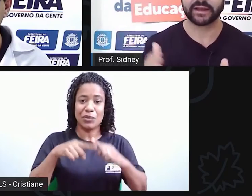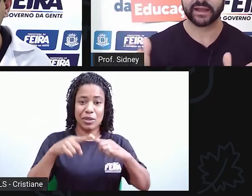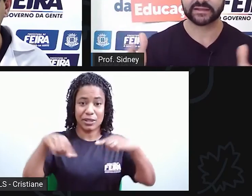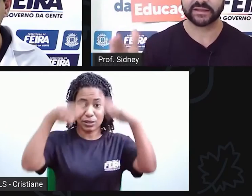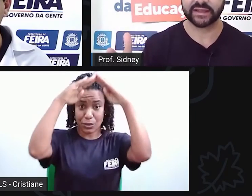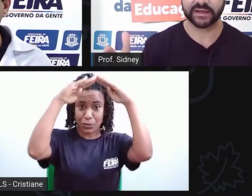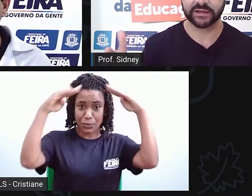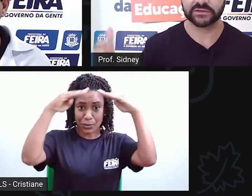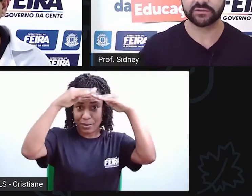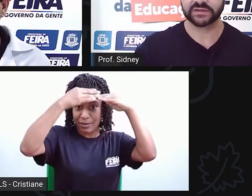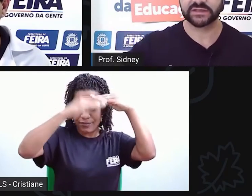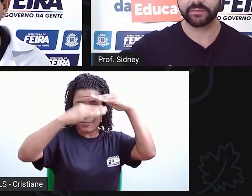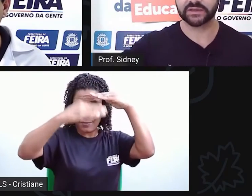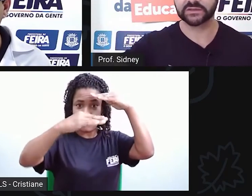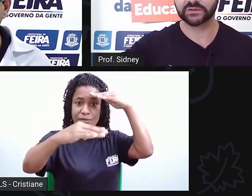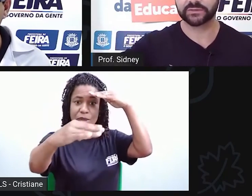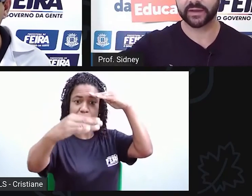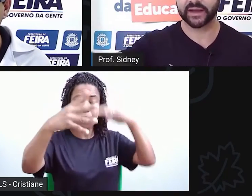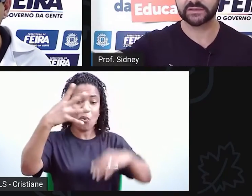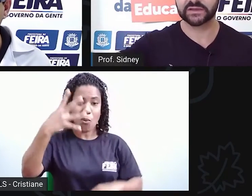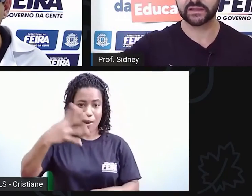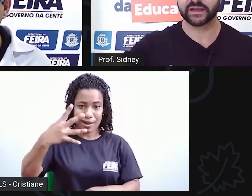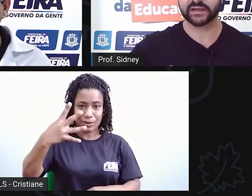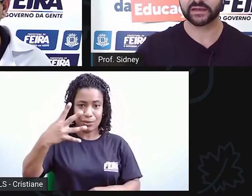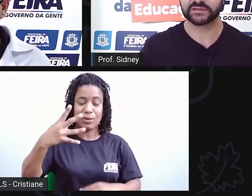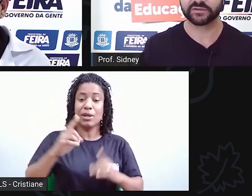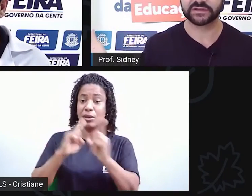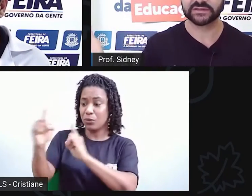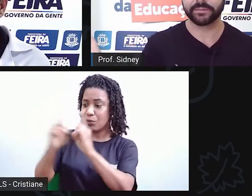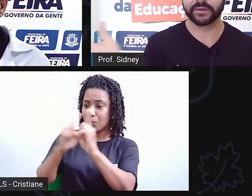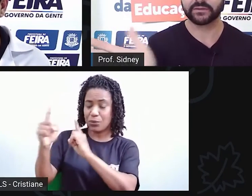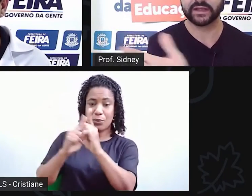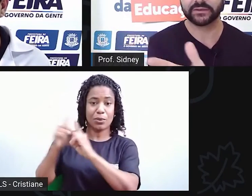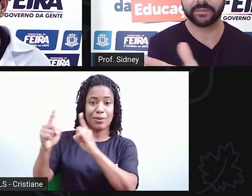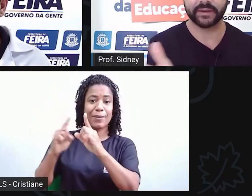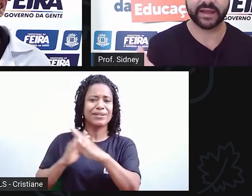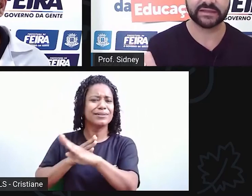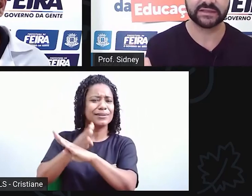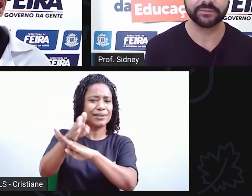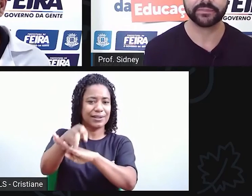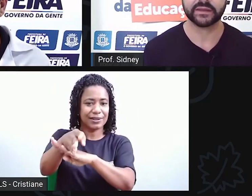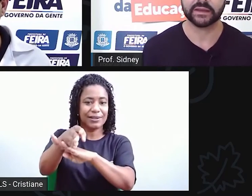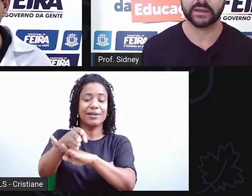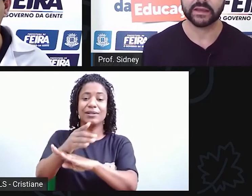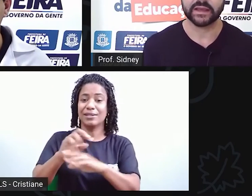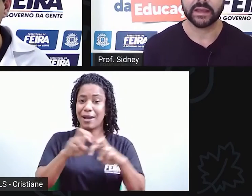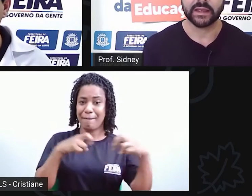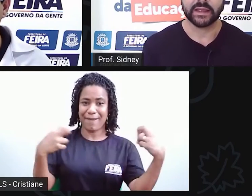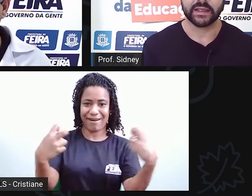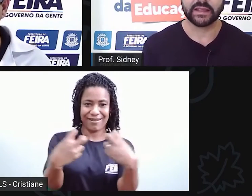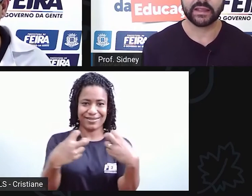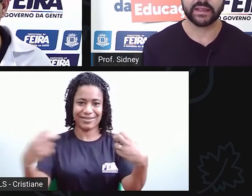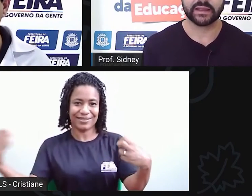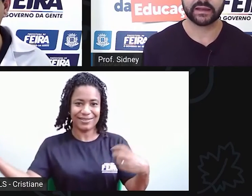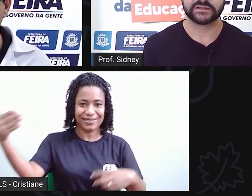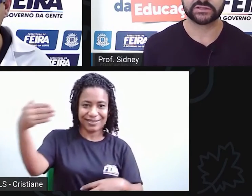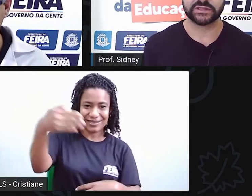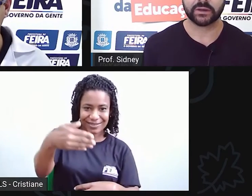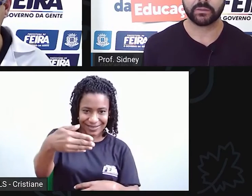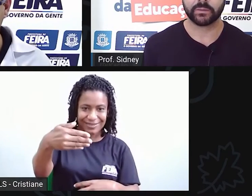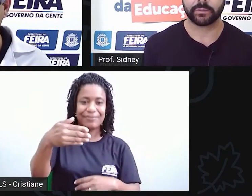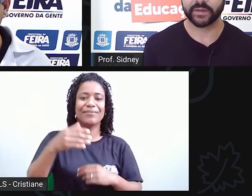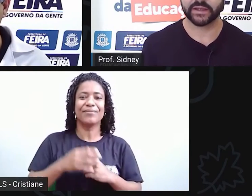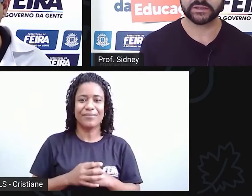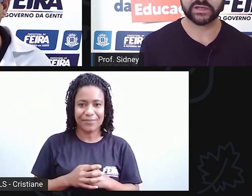a entrada dela não se fazia pela Senhor dos Passos, a entrada dela se fazia pelo lado da praça, e ela